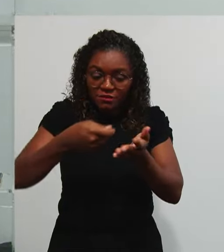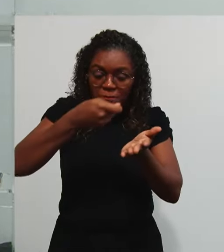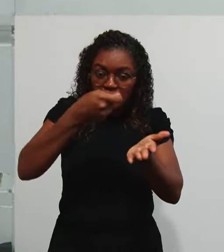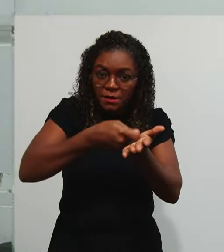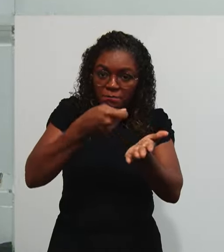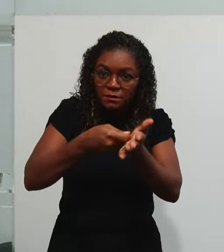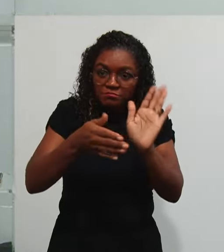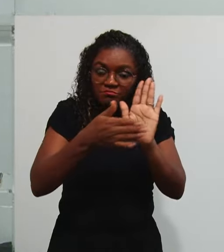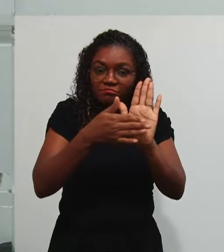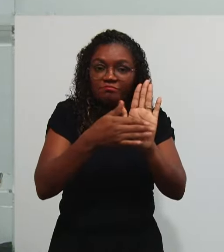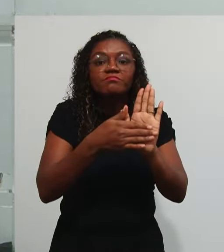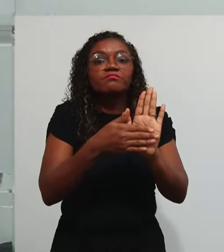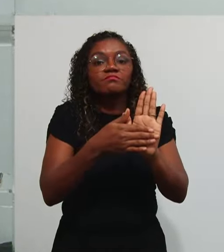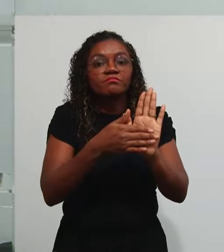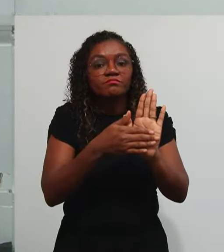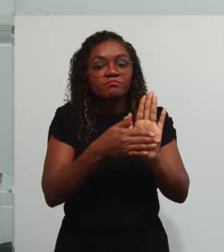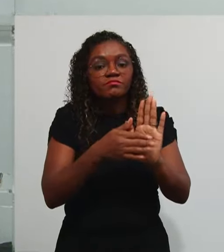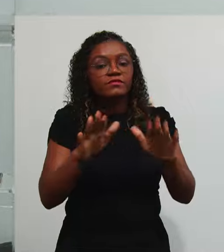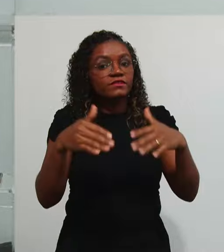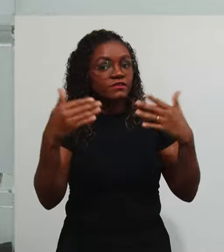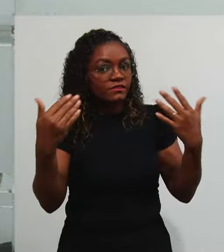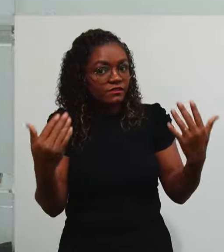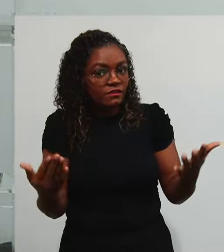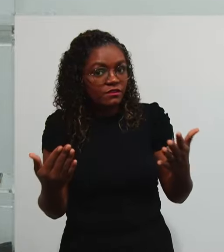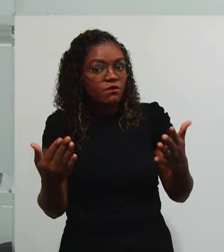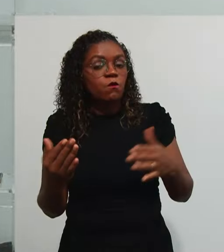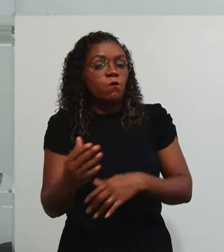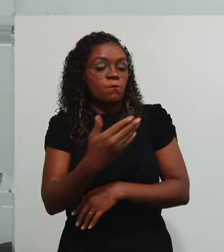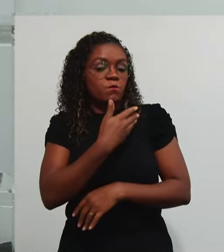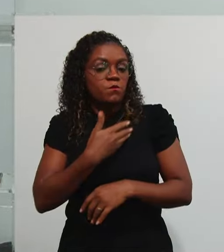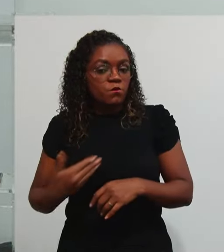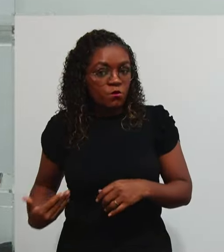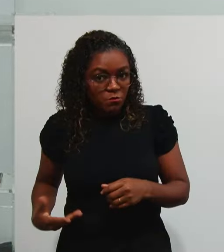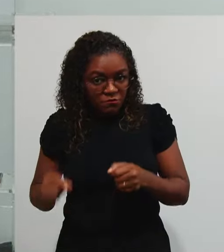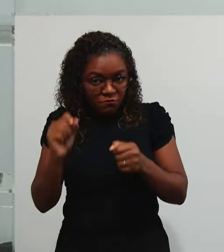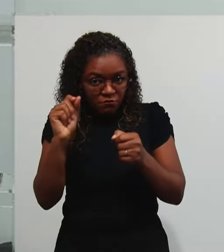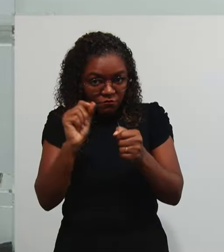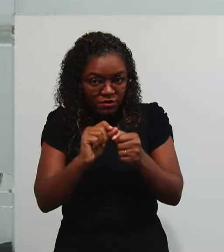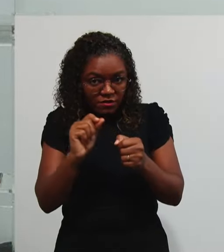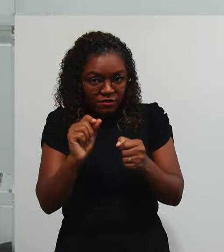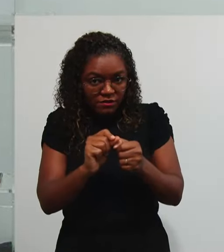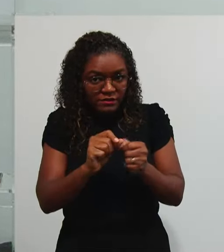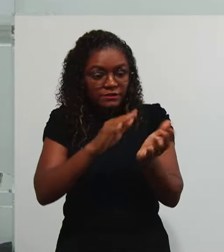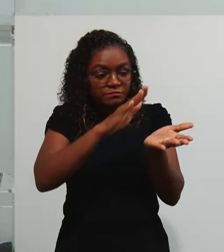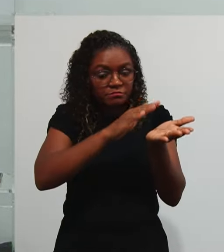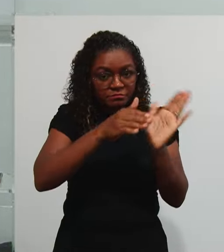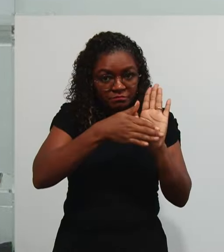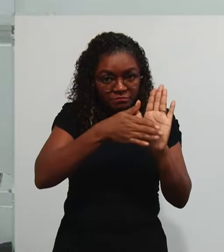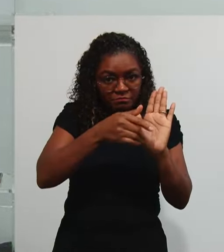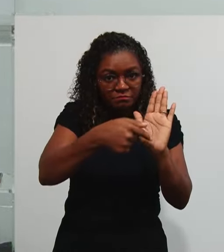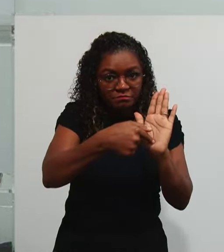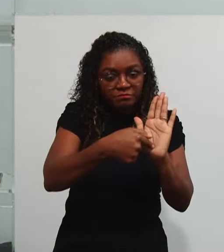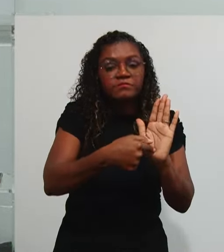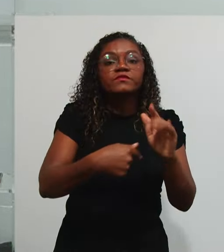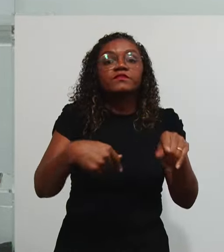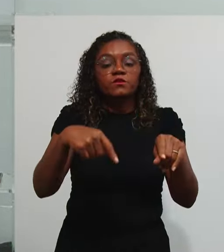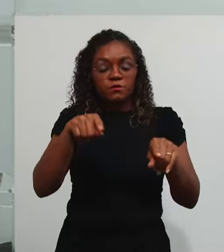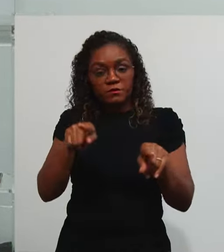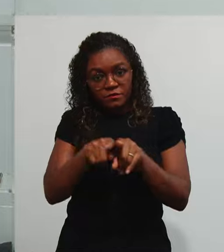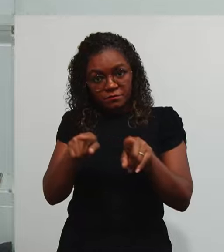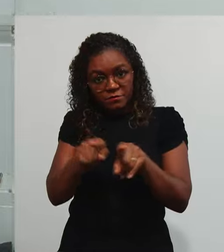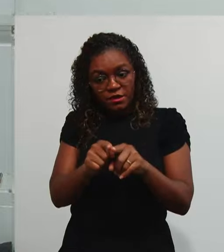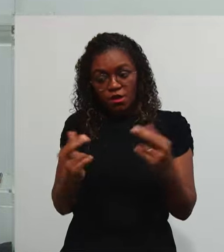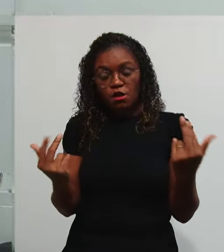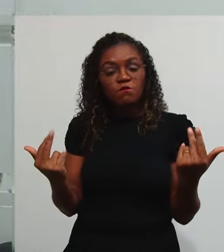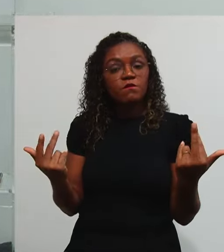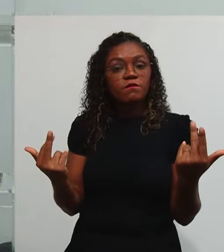contas Tal qual O ente Público Fará É sua Prestação O ente Privado Também Por quê?